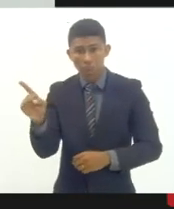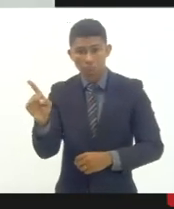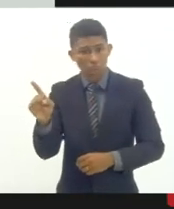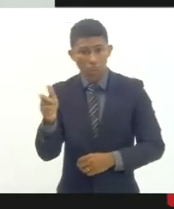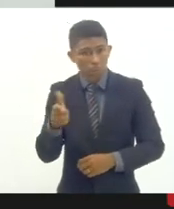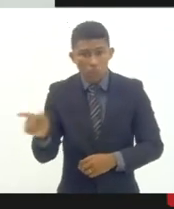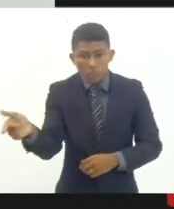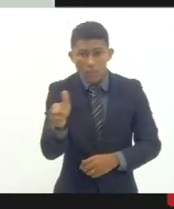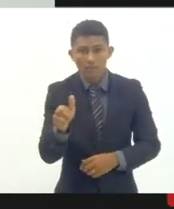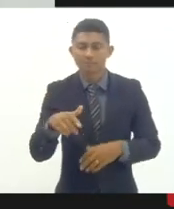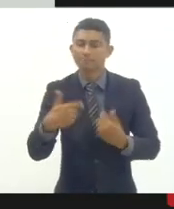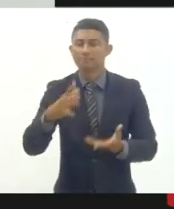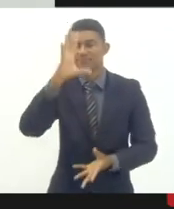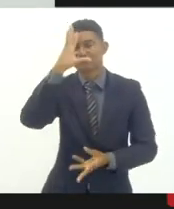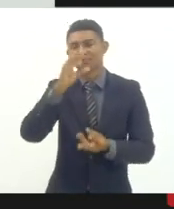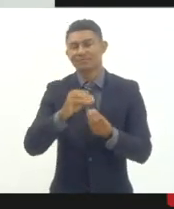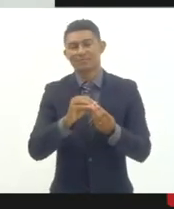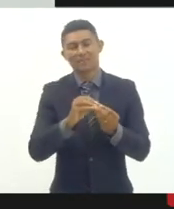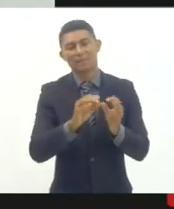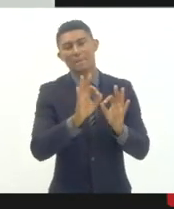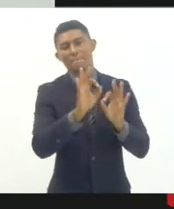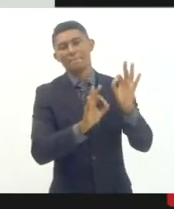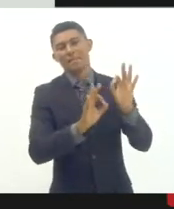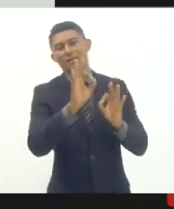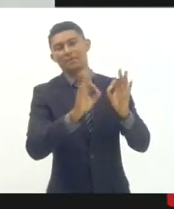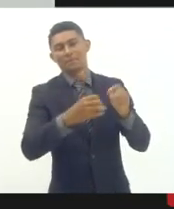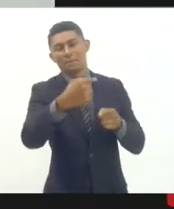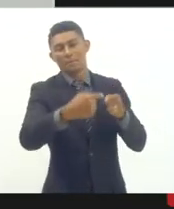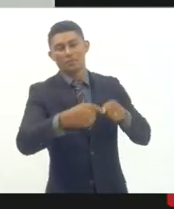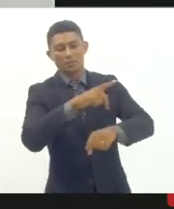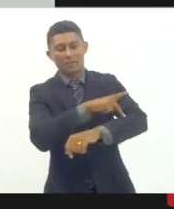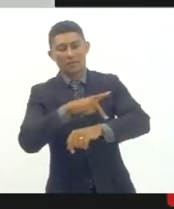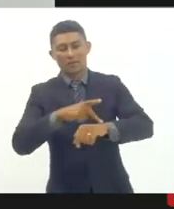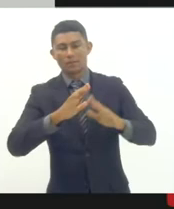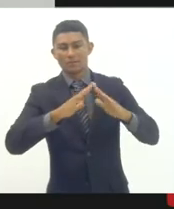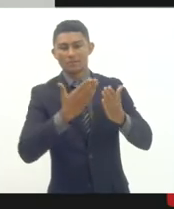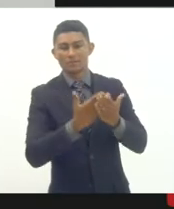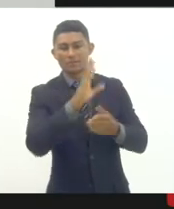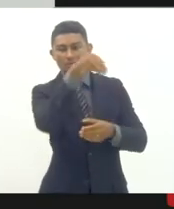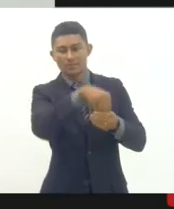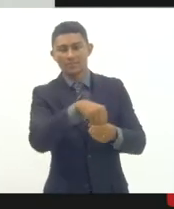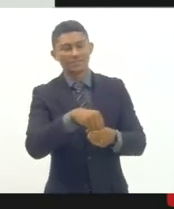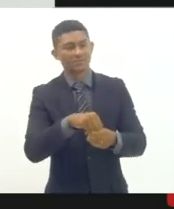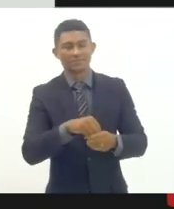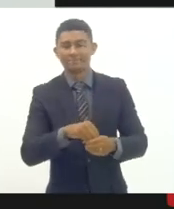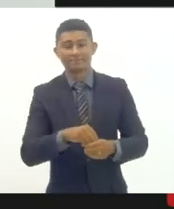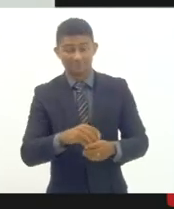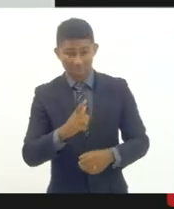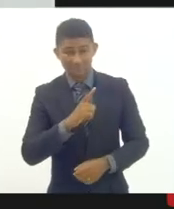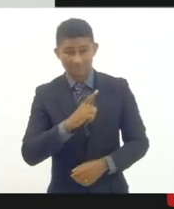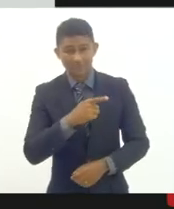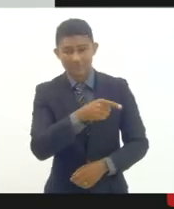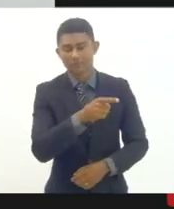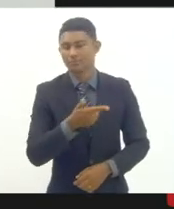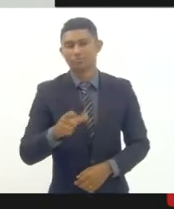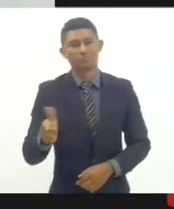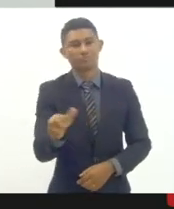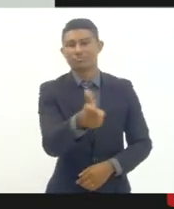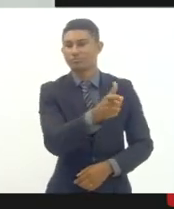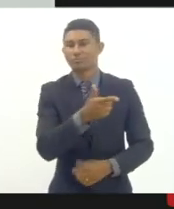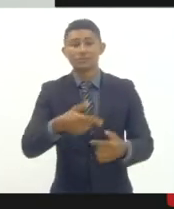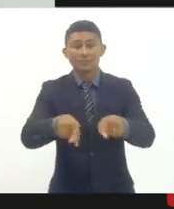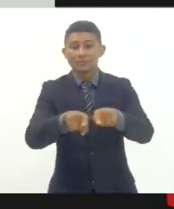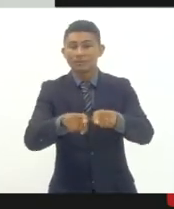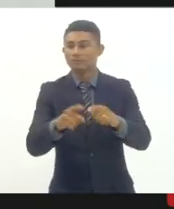pedagógico escolar acontecendo com a inclusão de todos porque aí fica